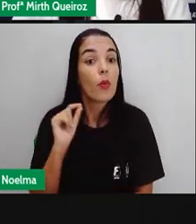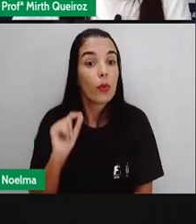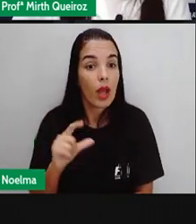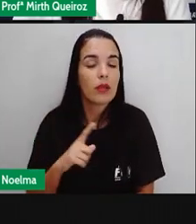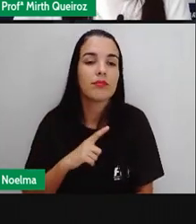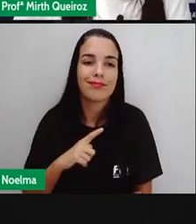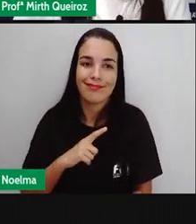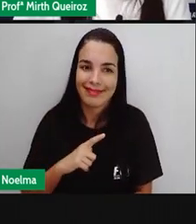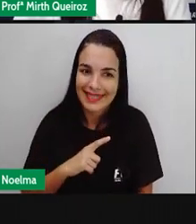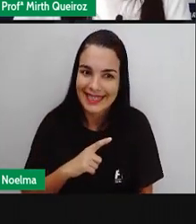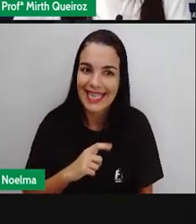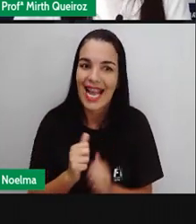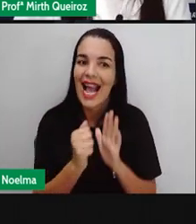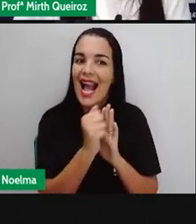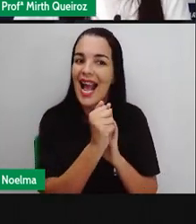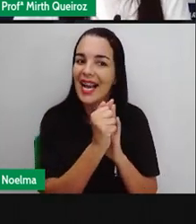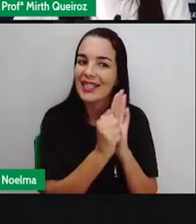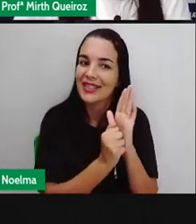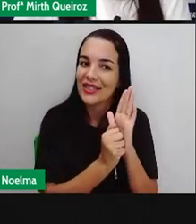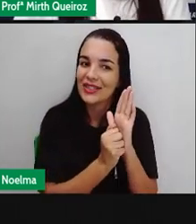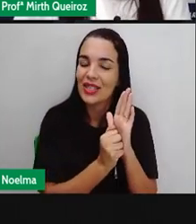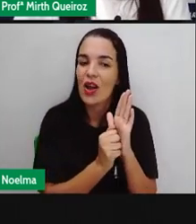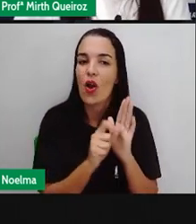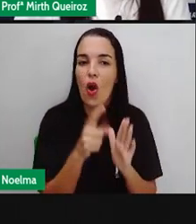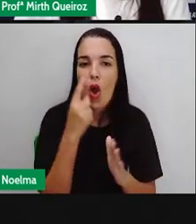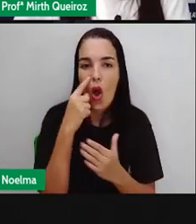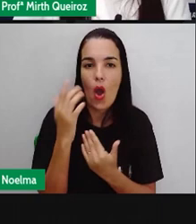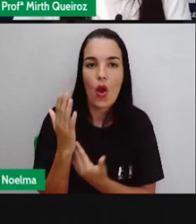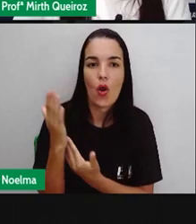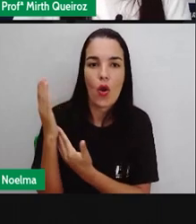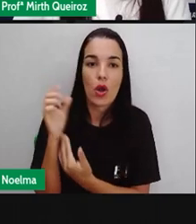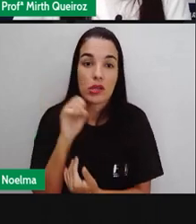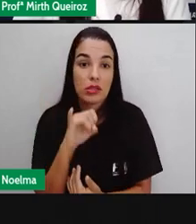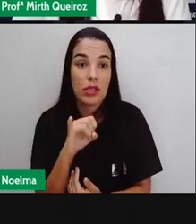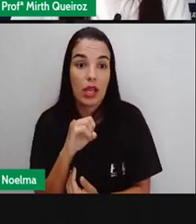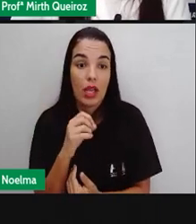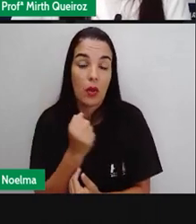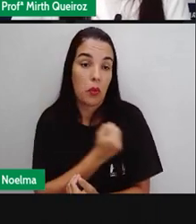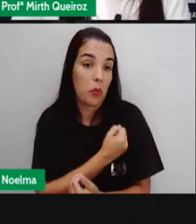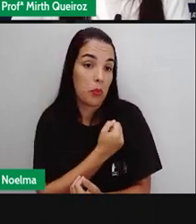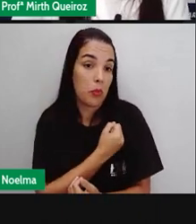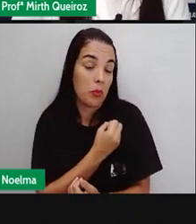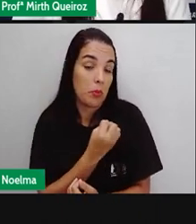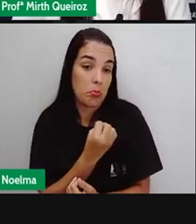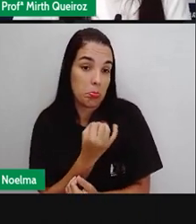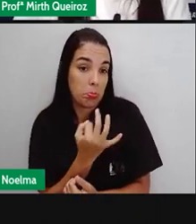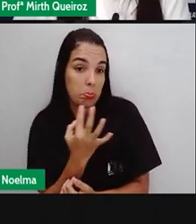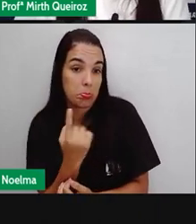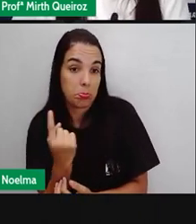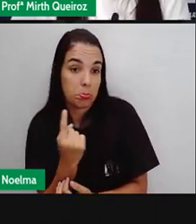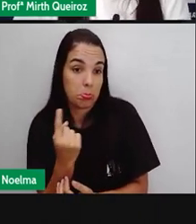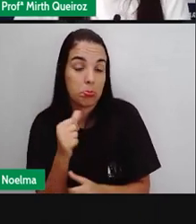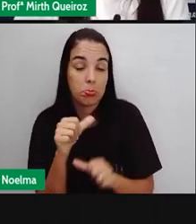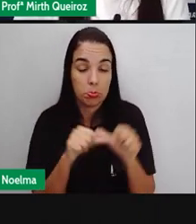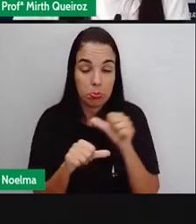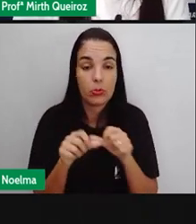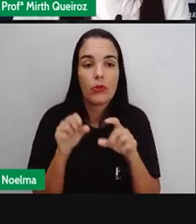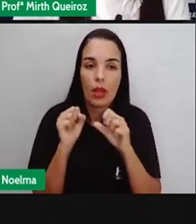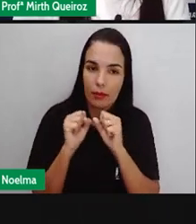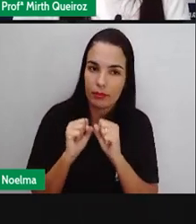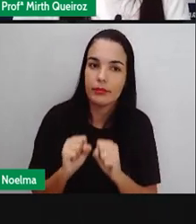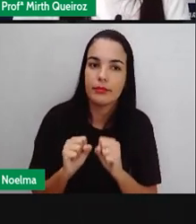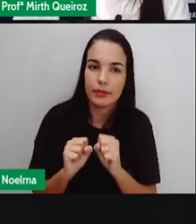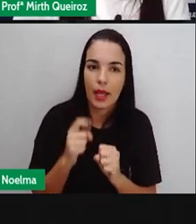tem-se artigo, por exemplo, ou o número variou, e aí sim, ele vai se tornar variável, né?